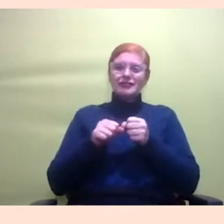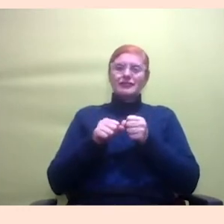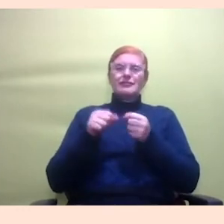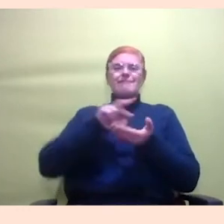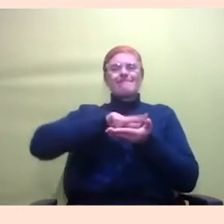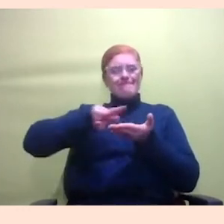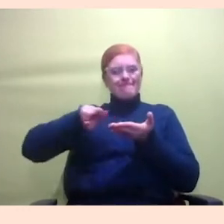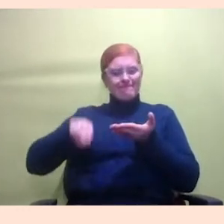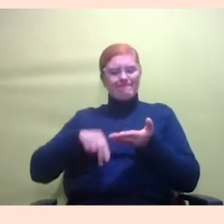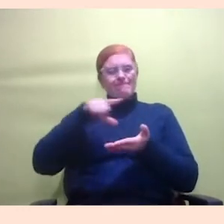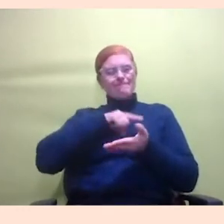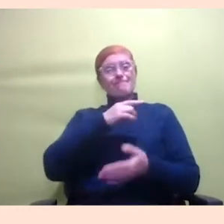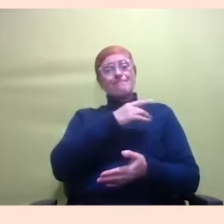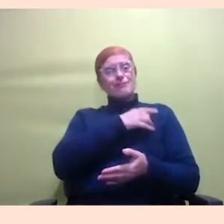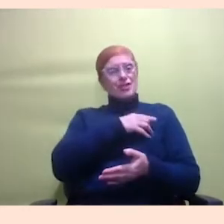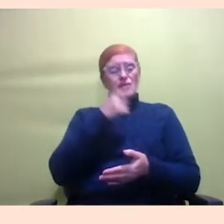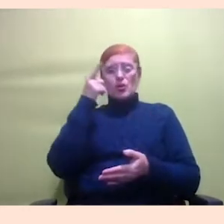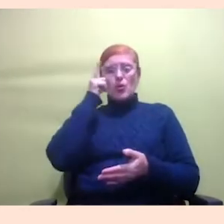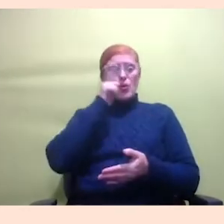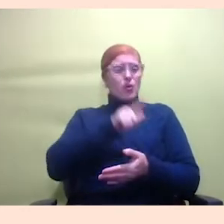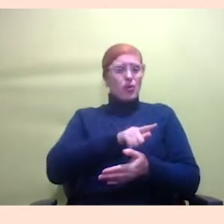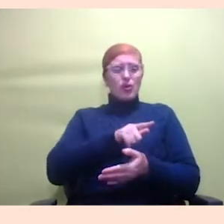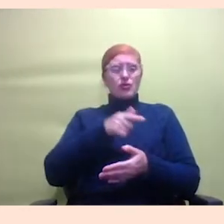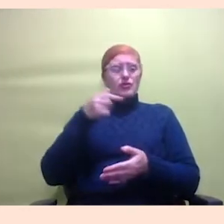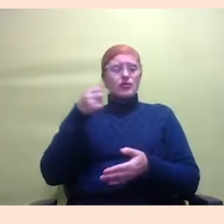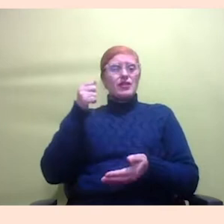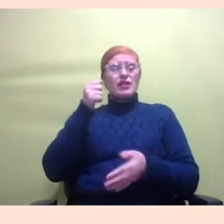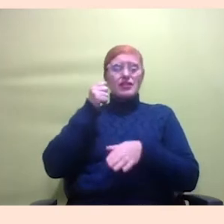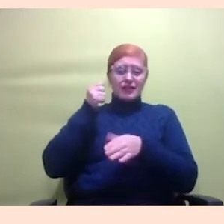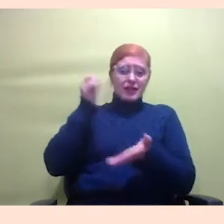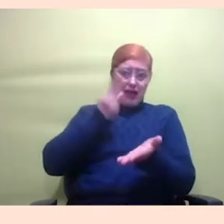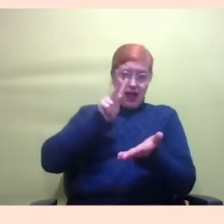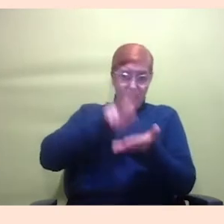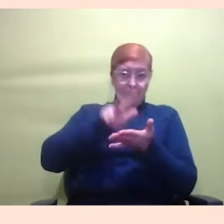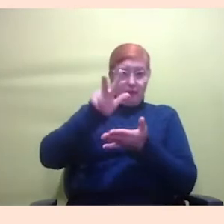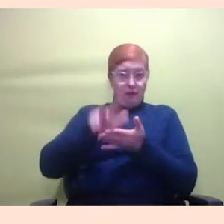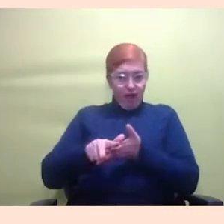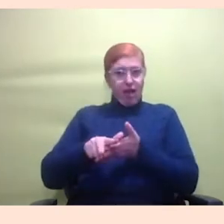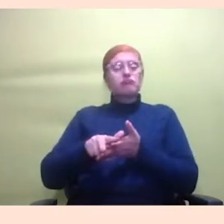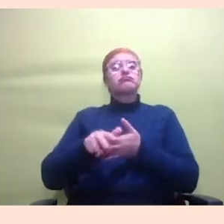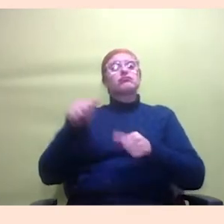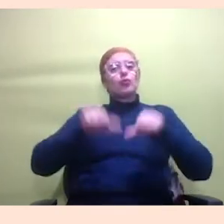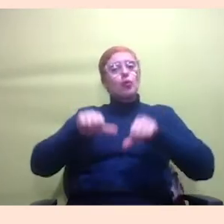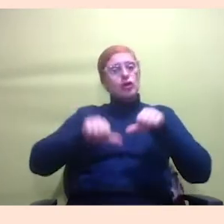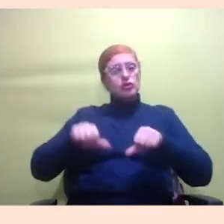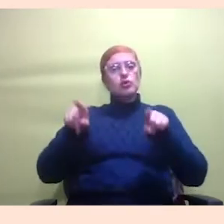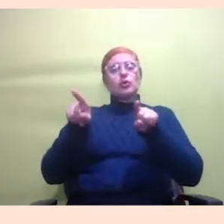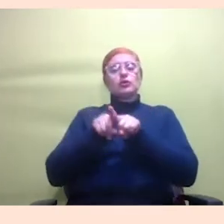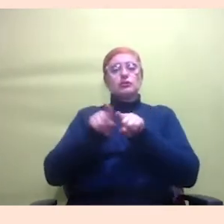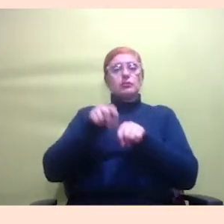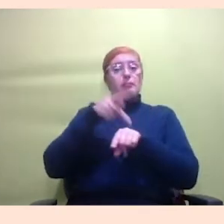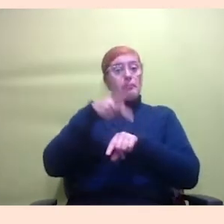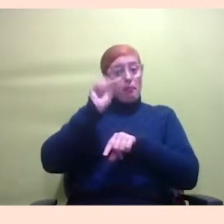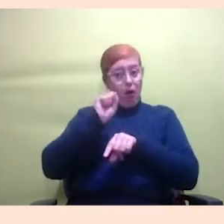medo de não conseguir passar tanto na qualificação quanto na na defesa pode ser da pós até na defesa de